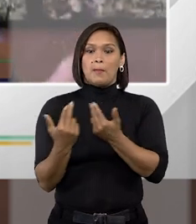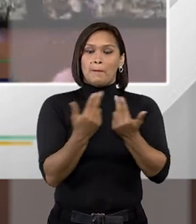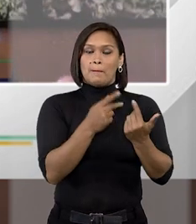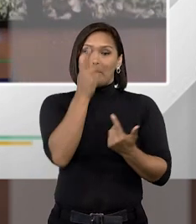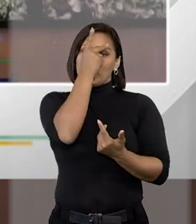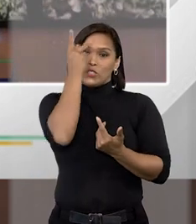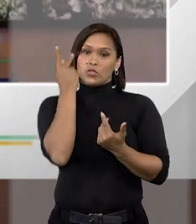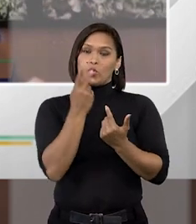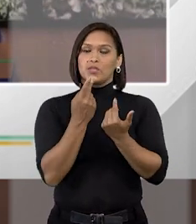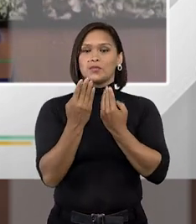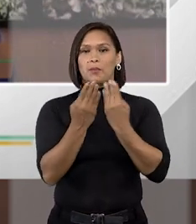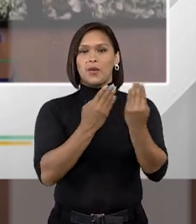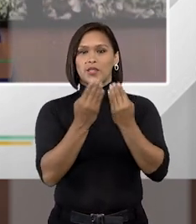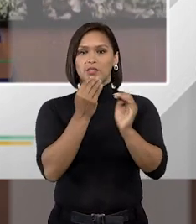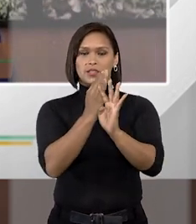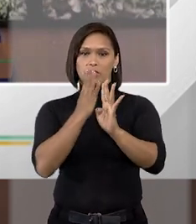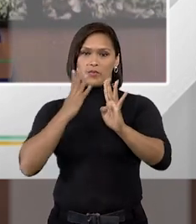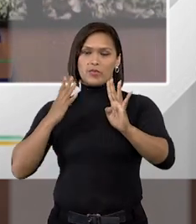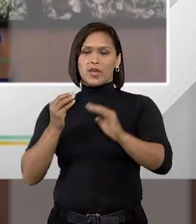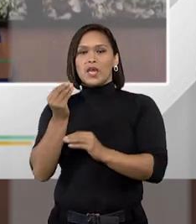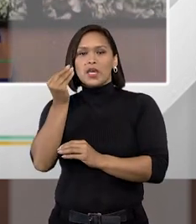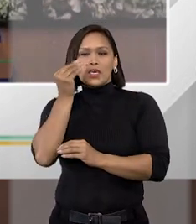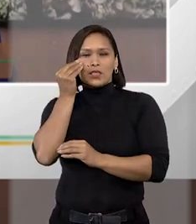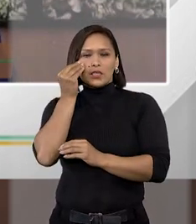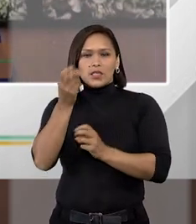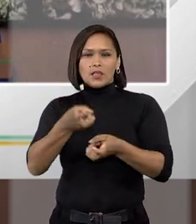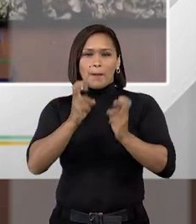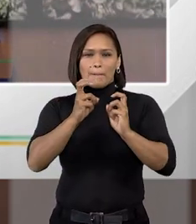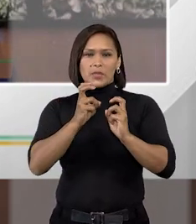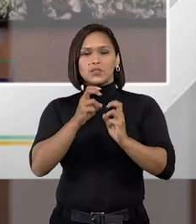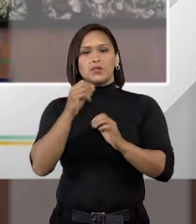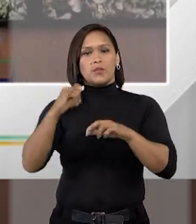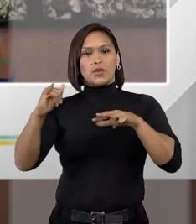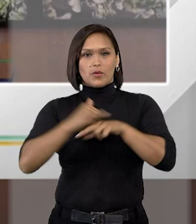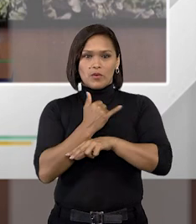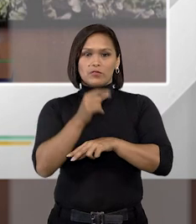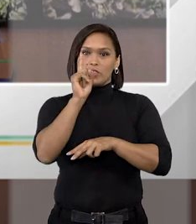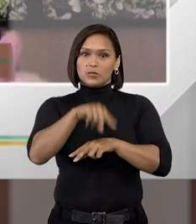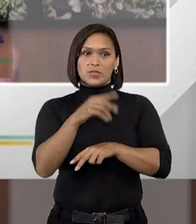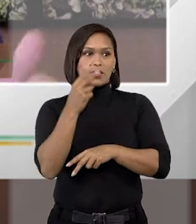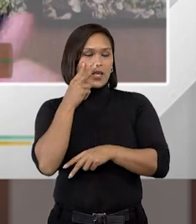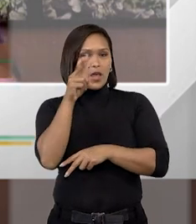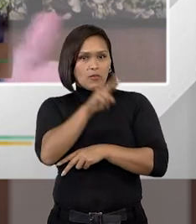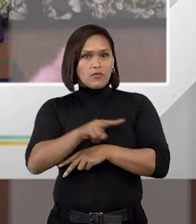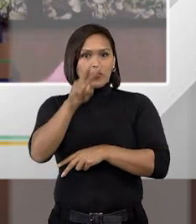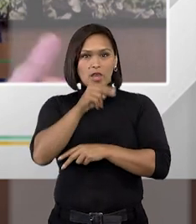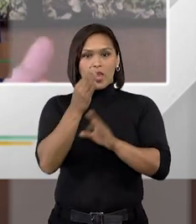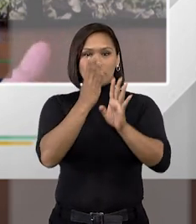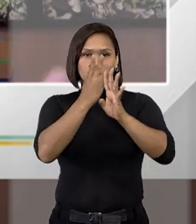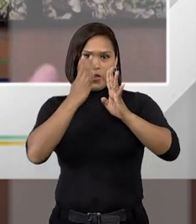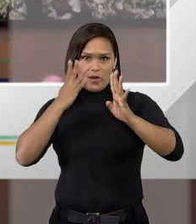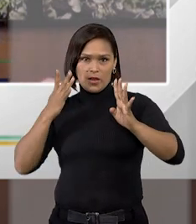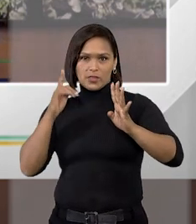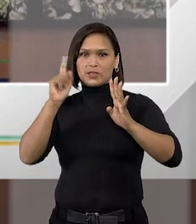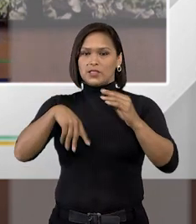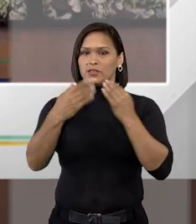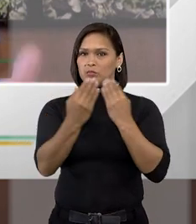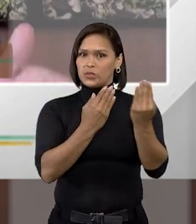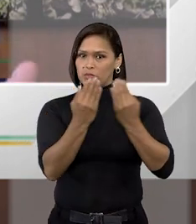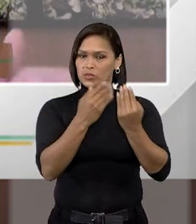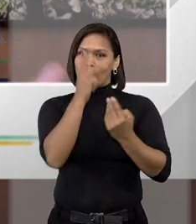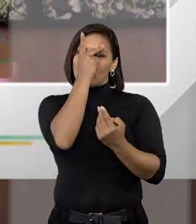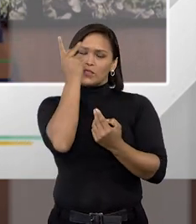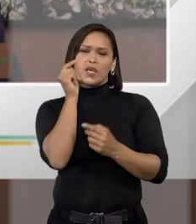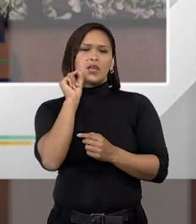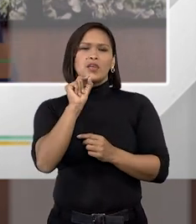parecidas e tentar identificar com a vítima se ela reconhece dentre essas pessoas parecidas